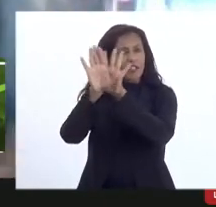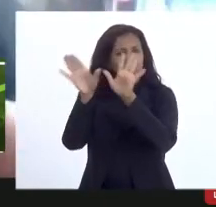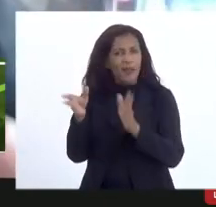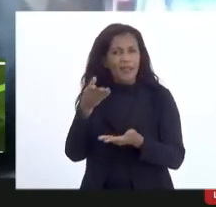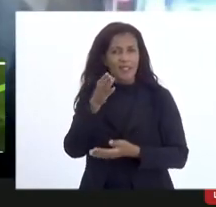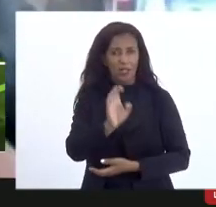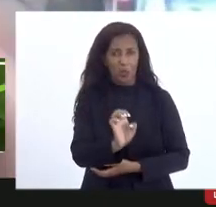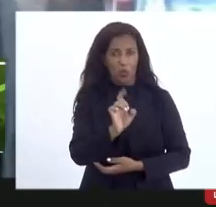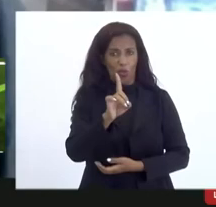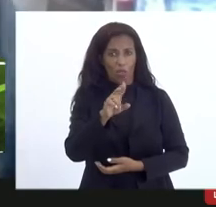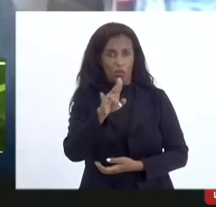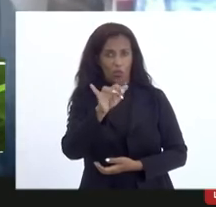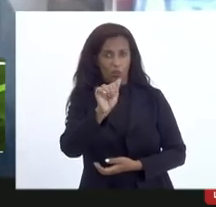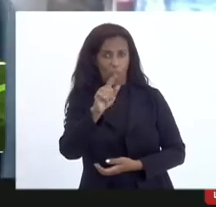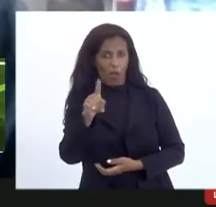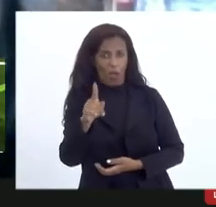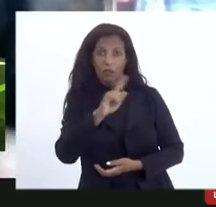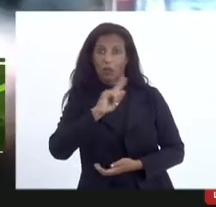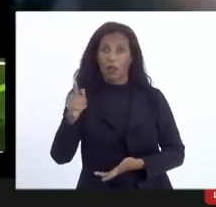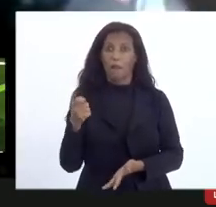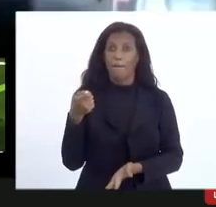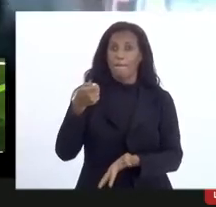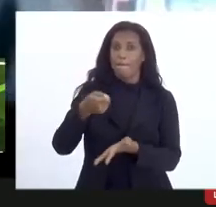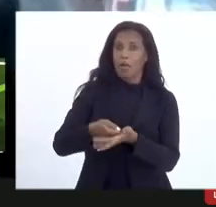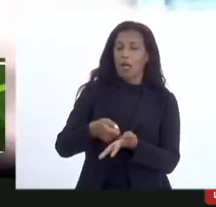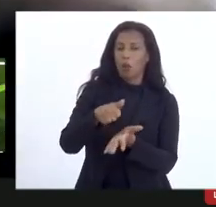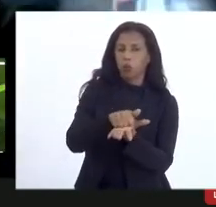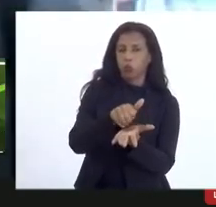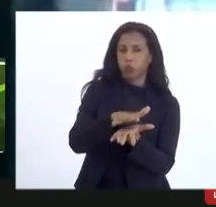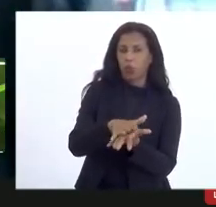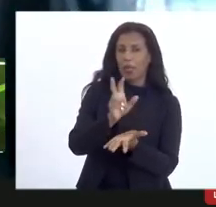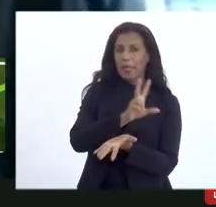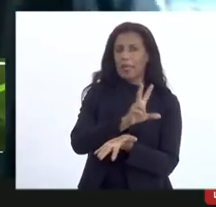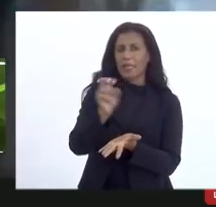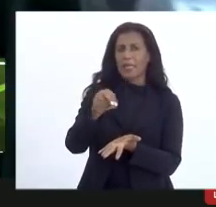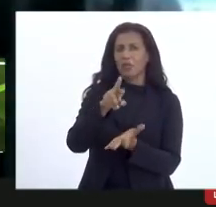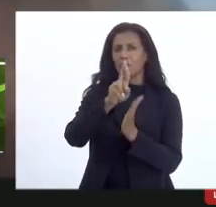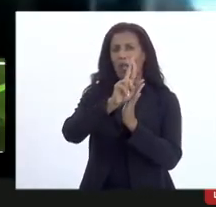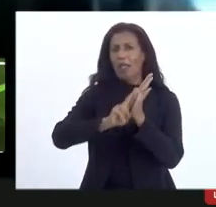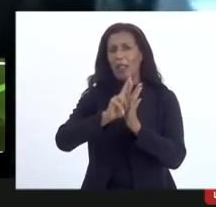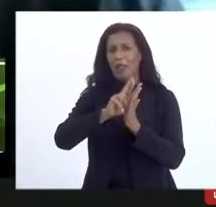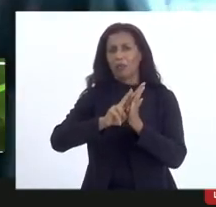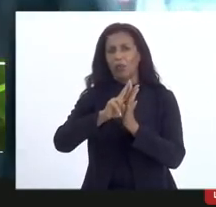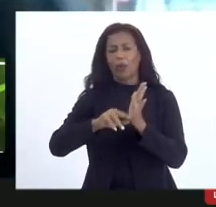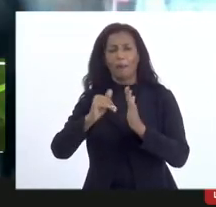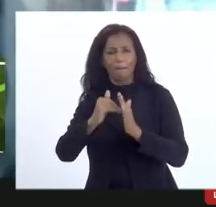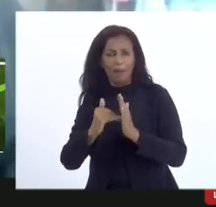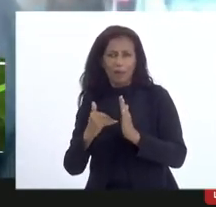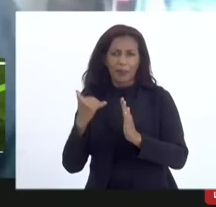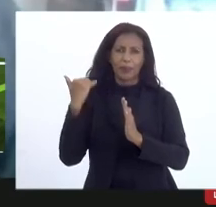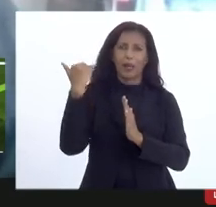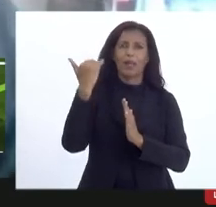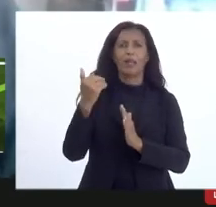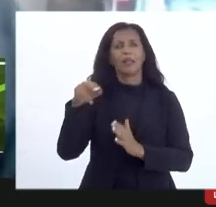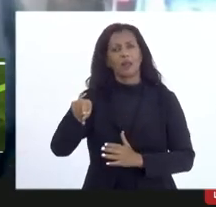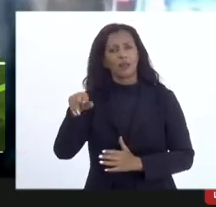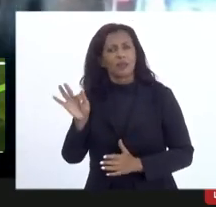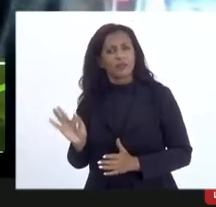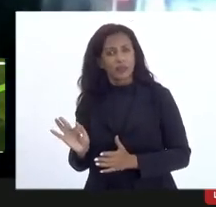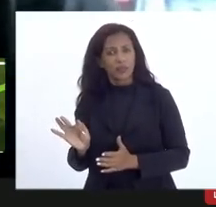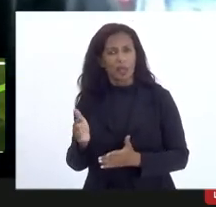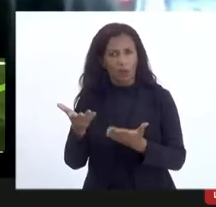e vai para não penalização de 500 e 500 relatórios para além do que está na nota fiscal